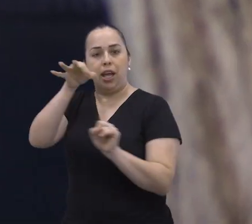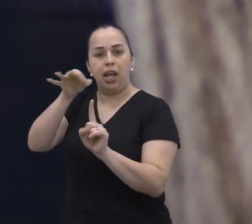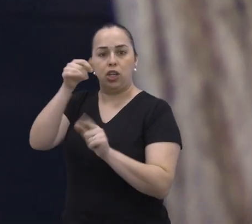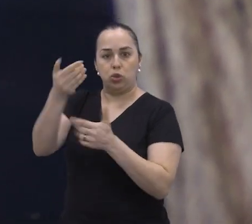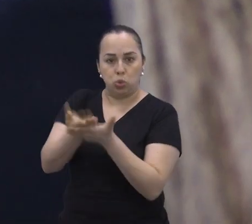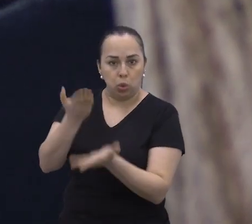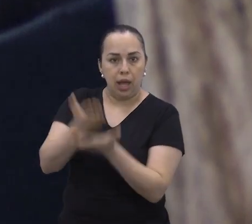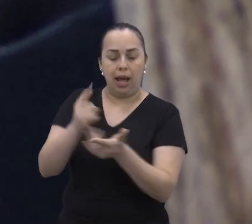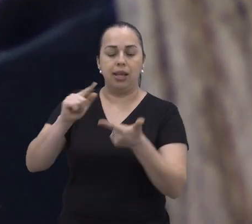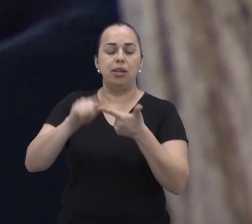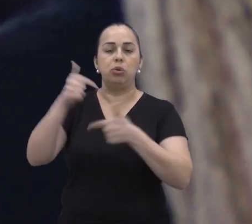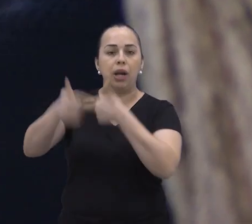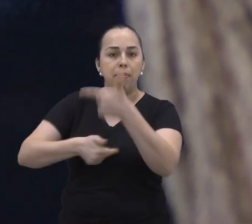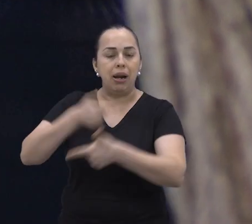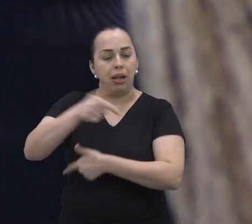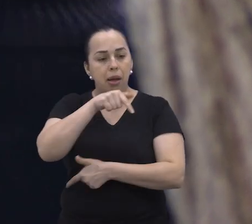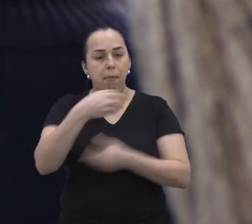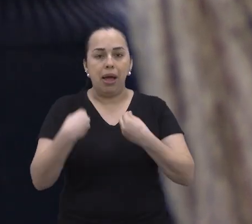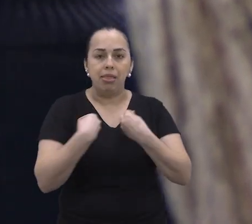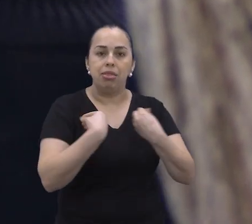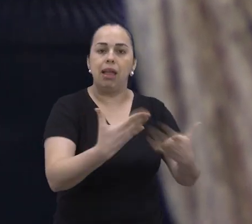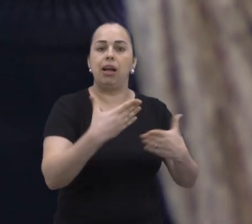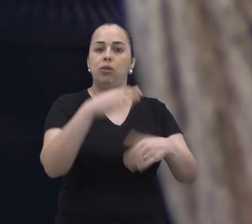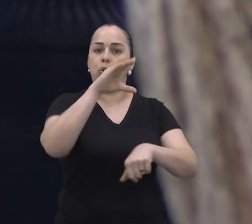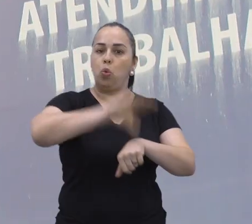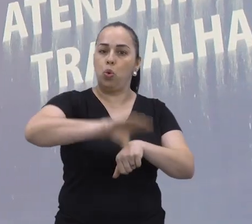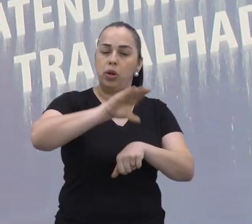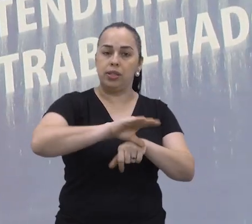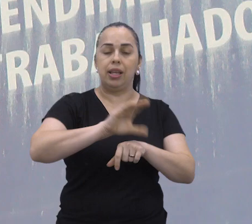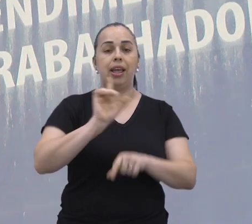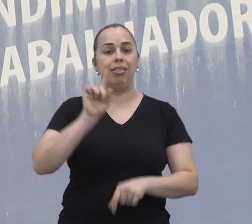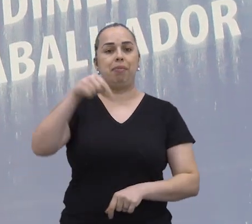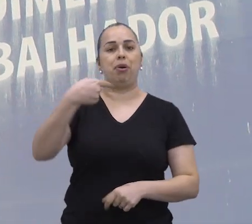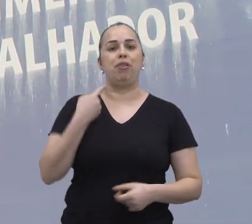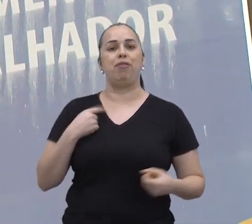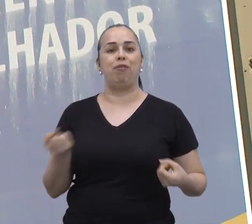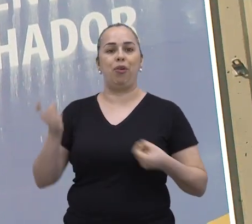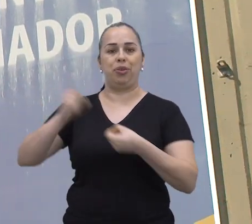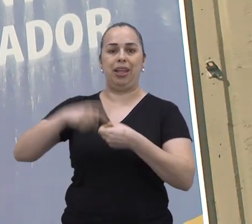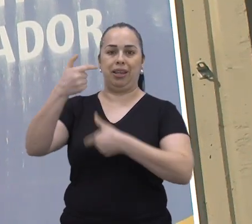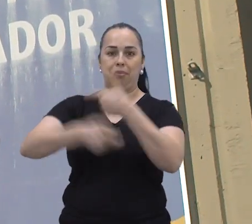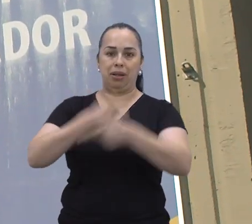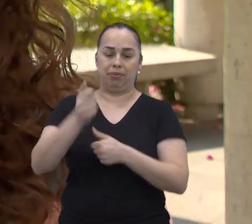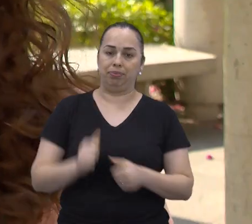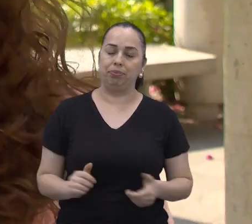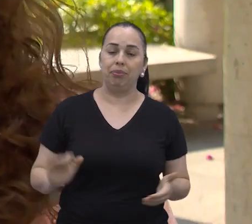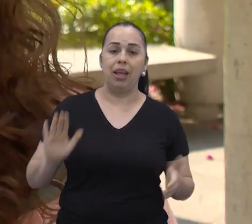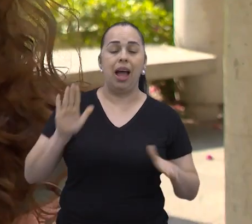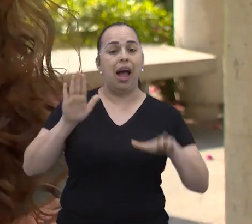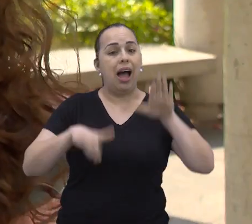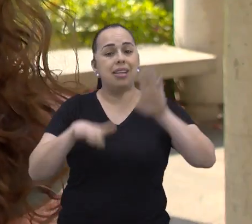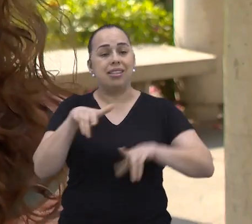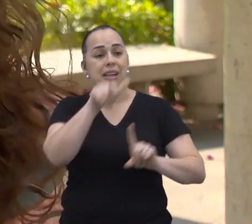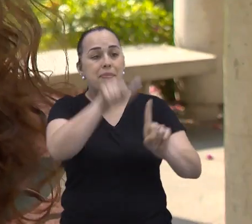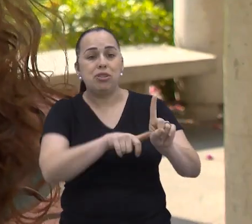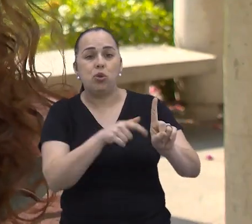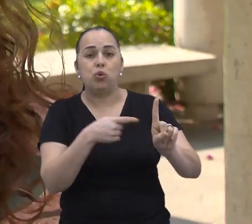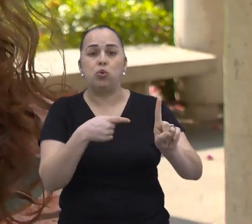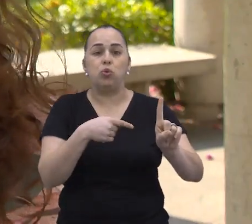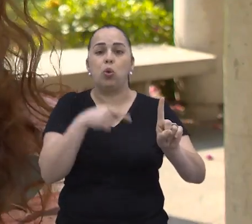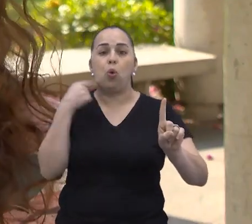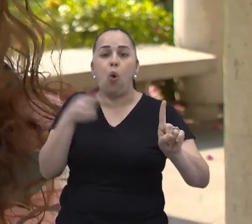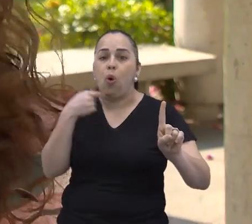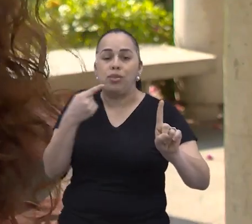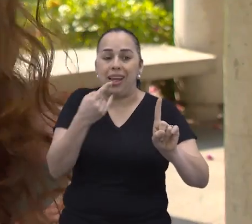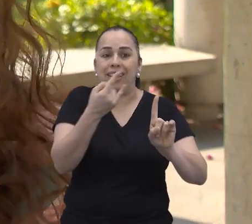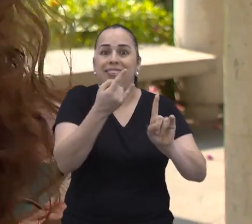e implementação de ações que ajudem na capacitação e reinserção no mercado de trabalho. E muitas vezes, essa pessoa não